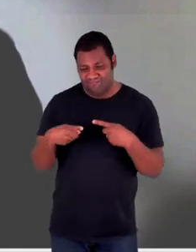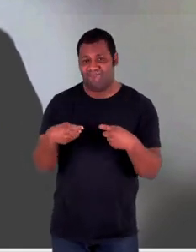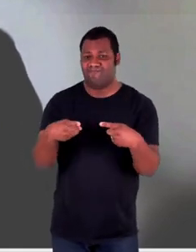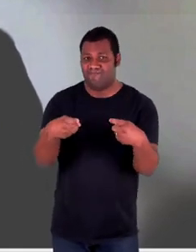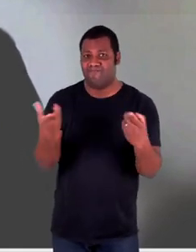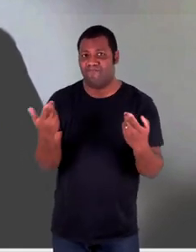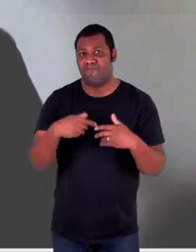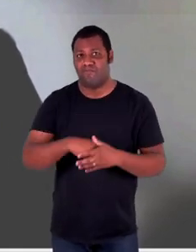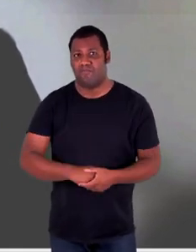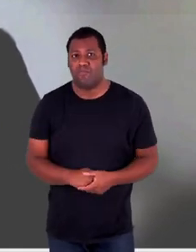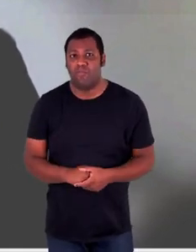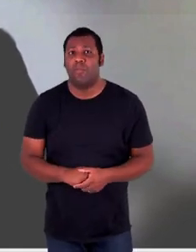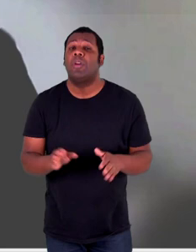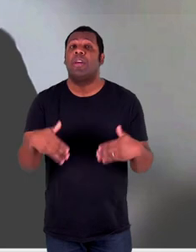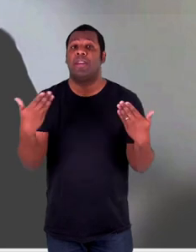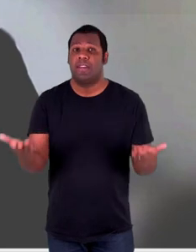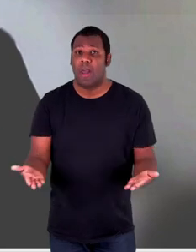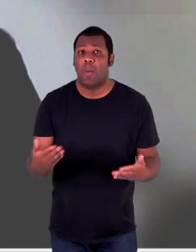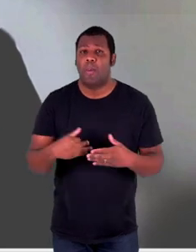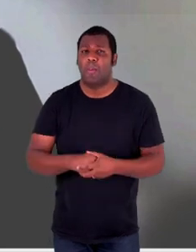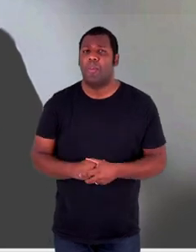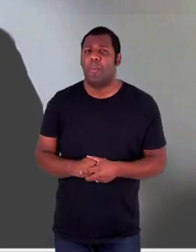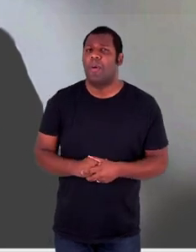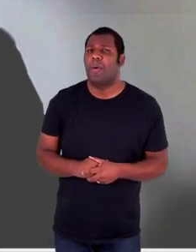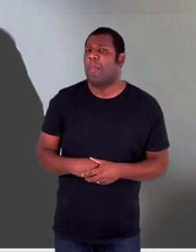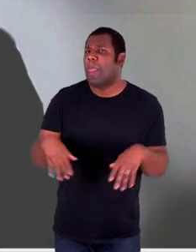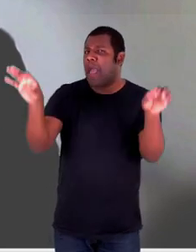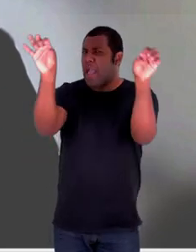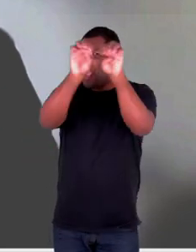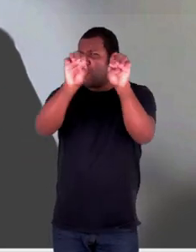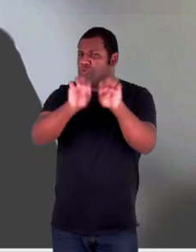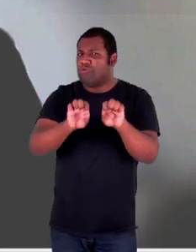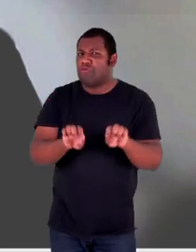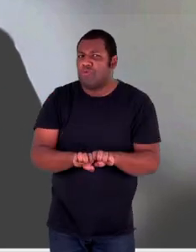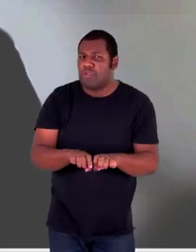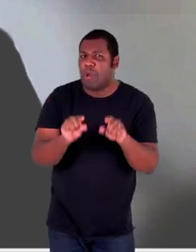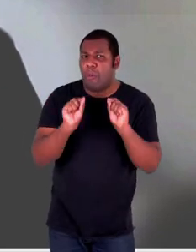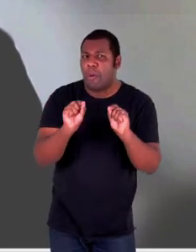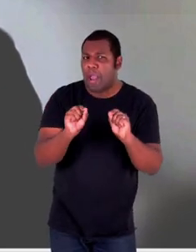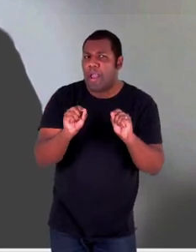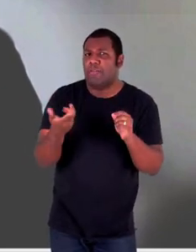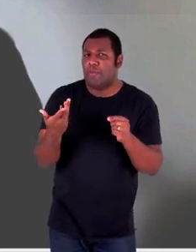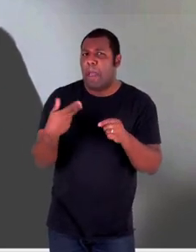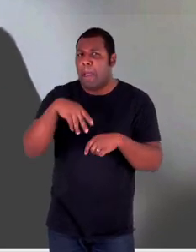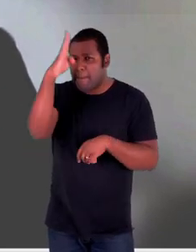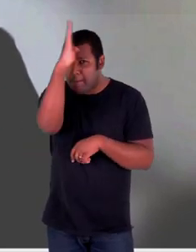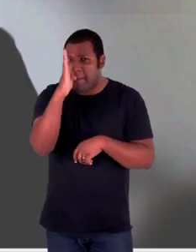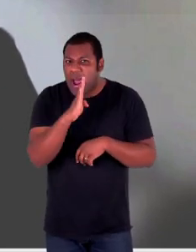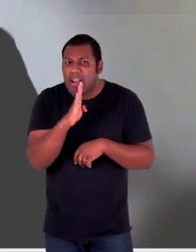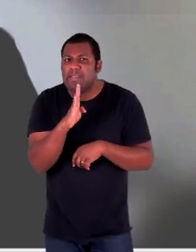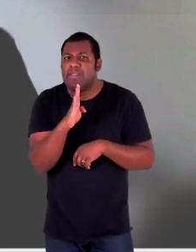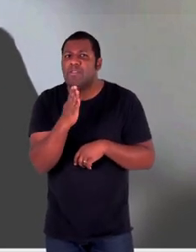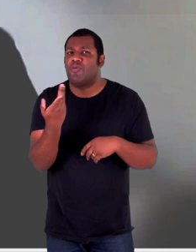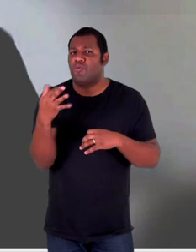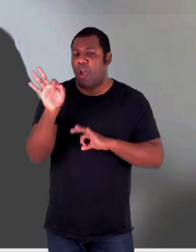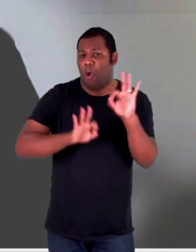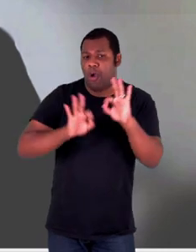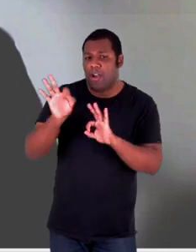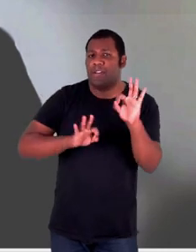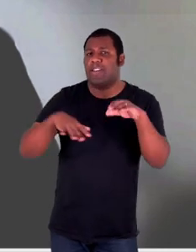armados, né? Então, quais seriam as estruturas presentes no Estado brasileiro a